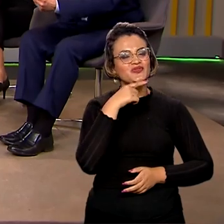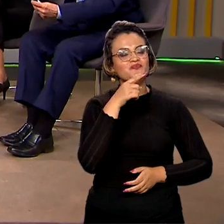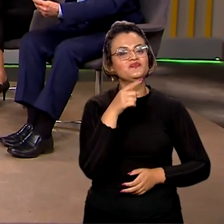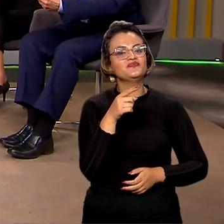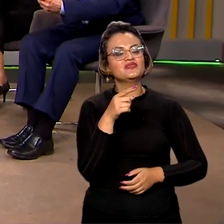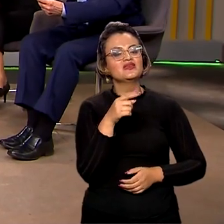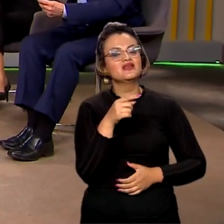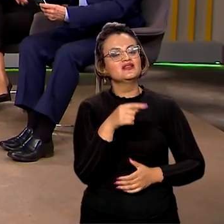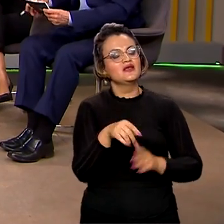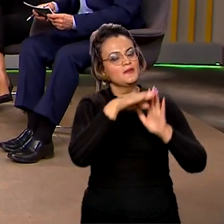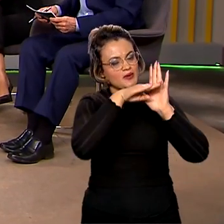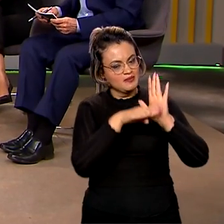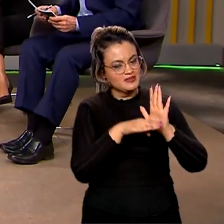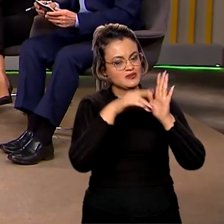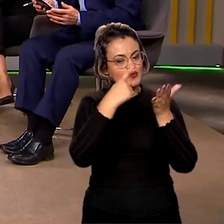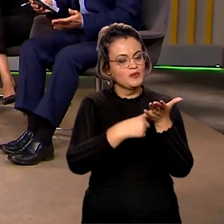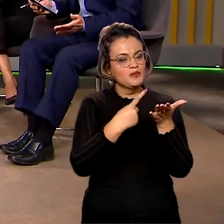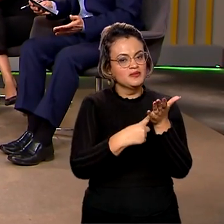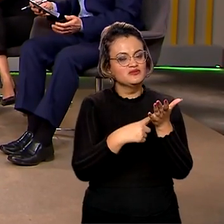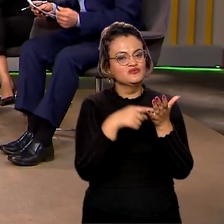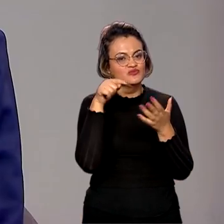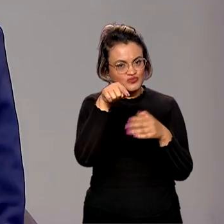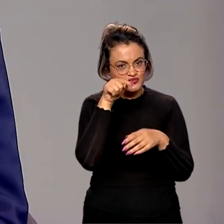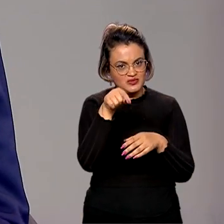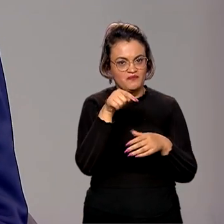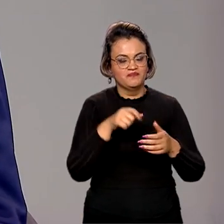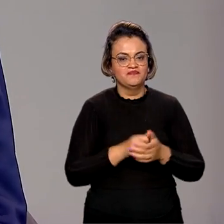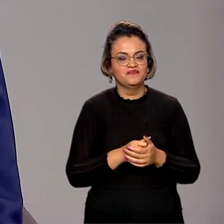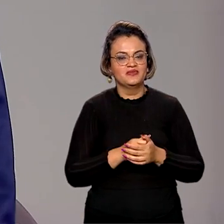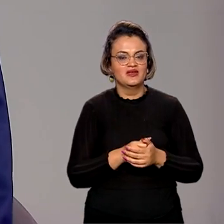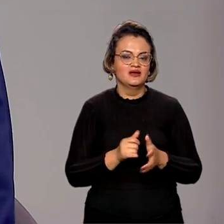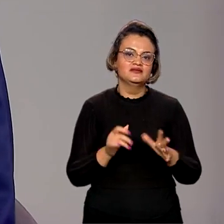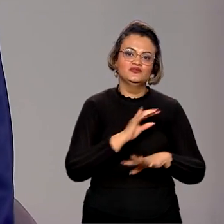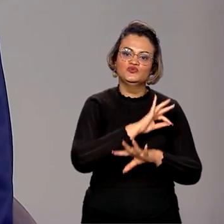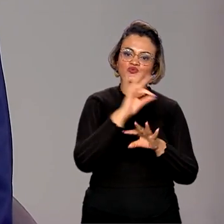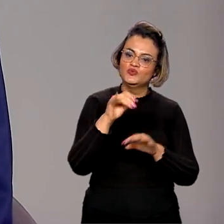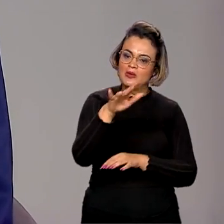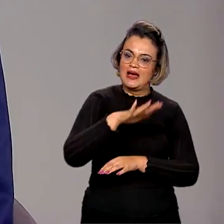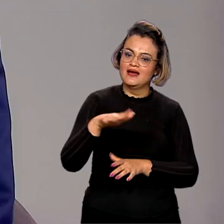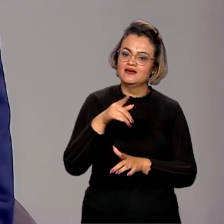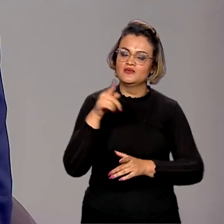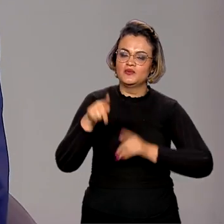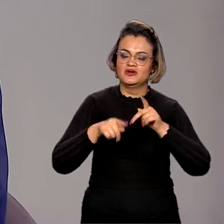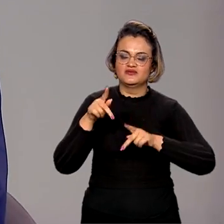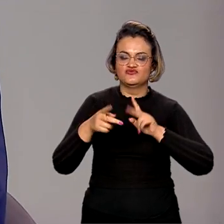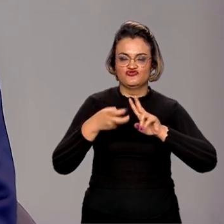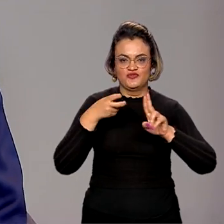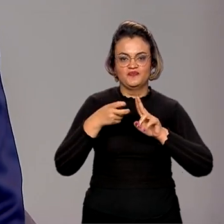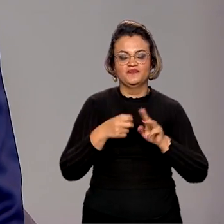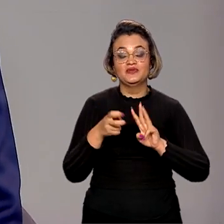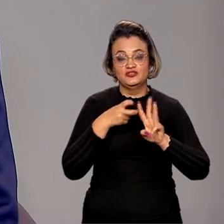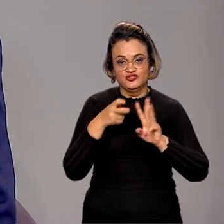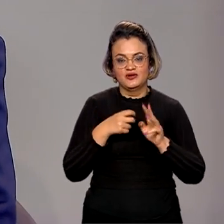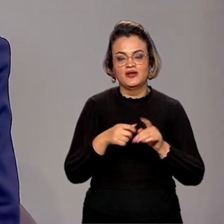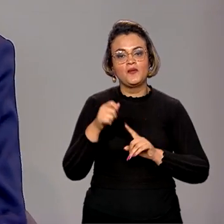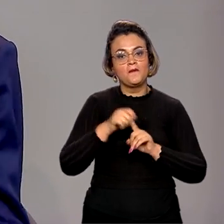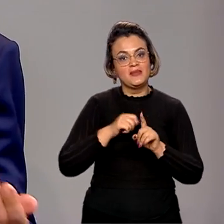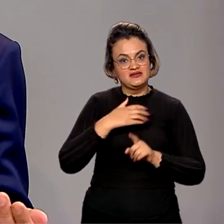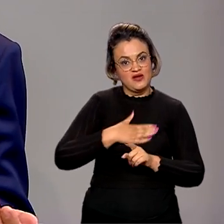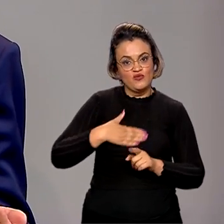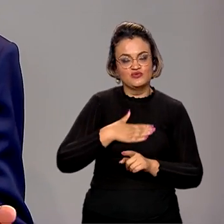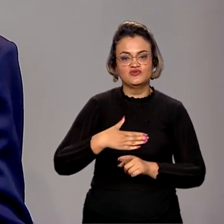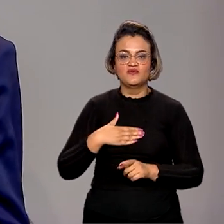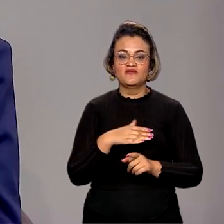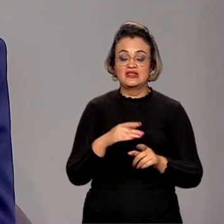com a agenda, os compromissos aí da sua pasta, enfim, de toda a área dos povos indígenas. No início de agosto, nós vamos ter a